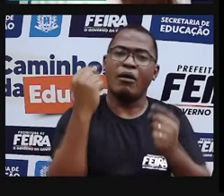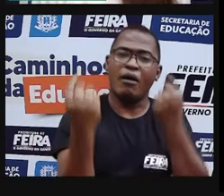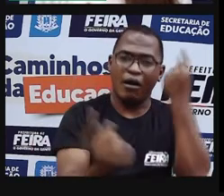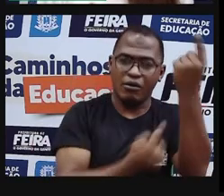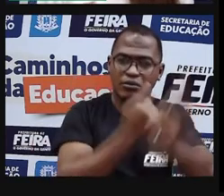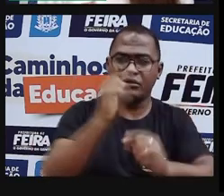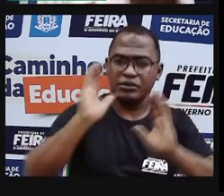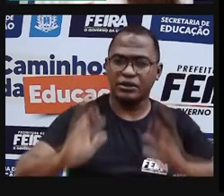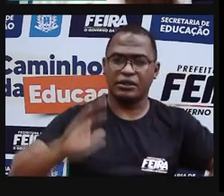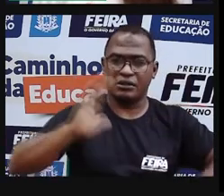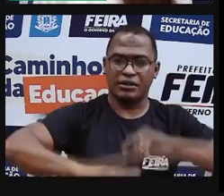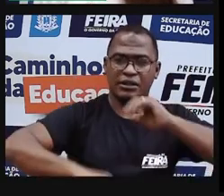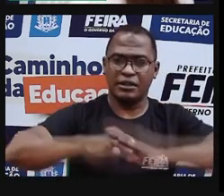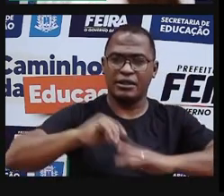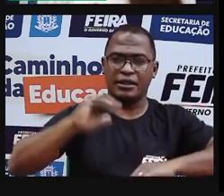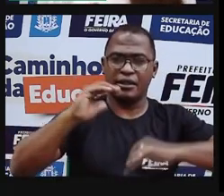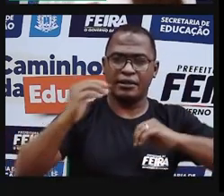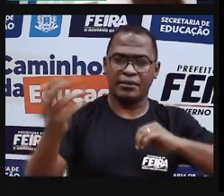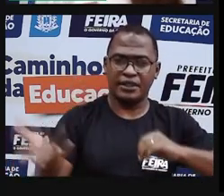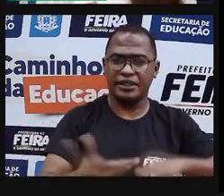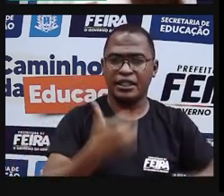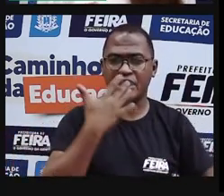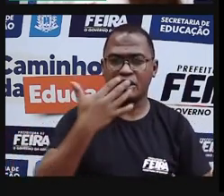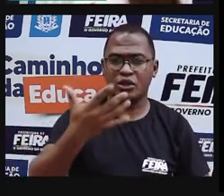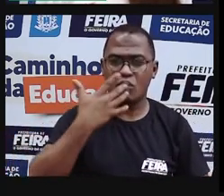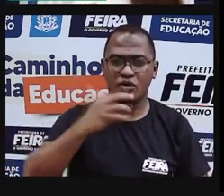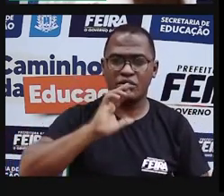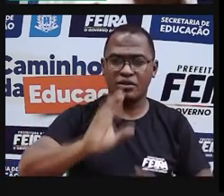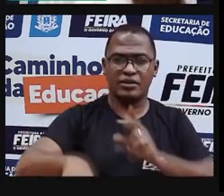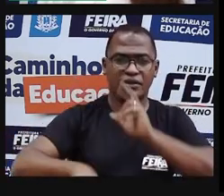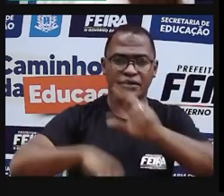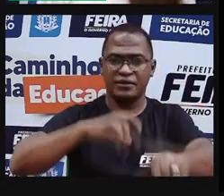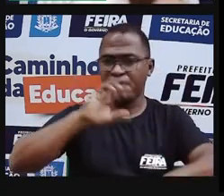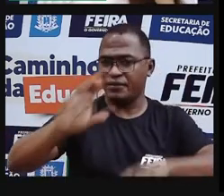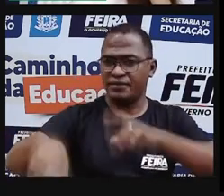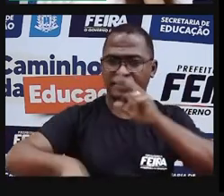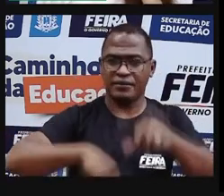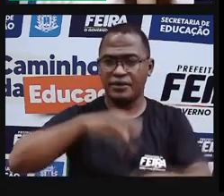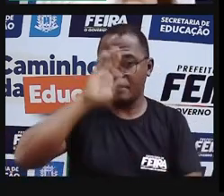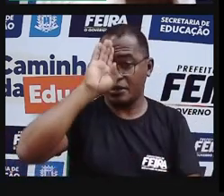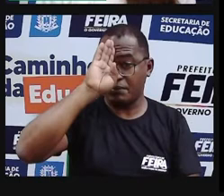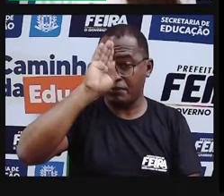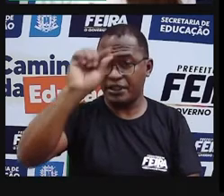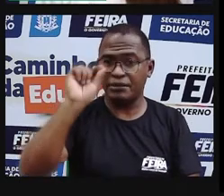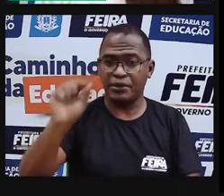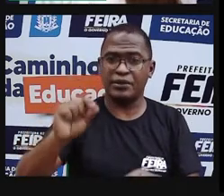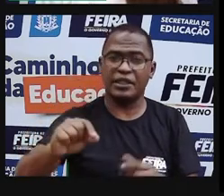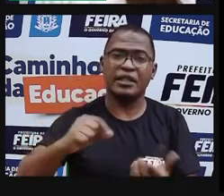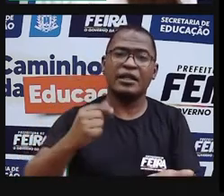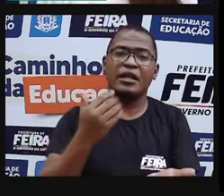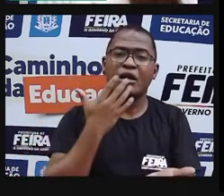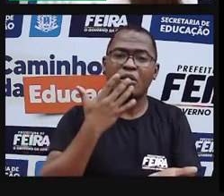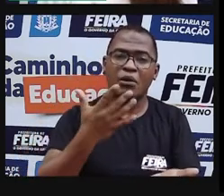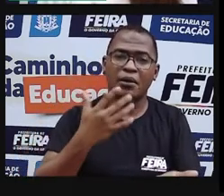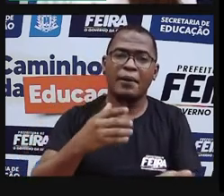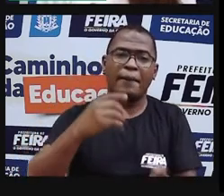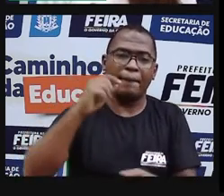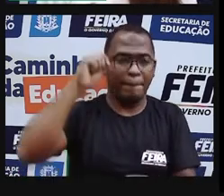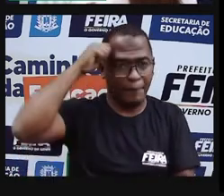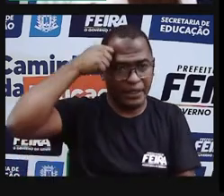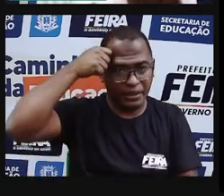é pintada em preto. Então, a gente vê que a maioria da xilografura, ela é feita dessa forma. Então, a madeira, é